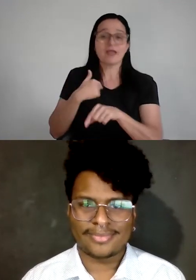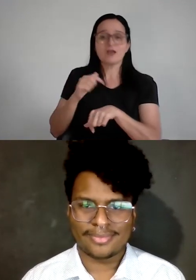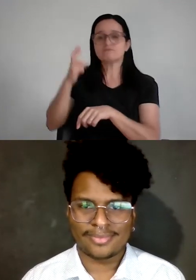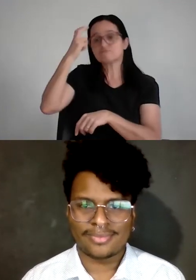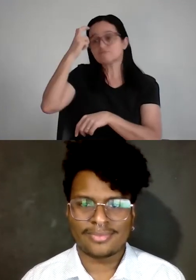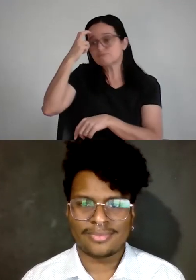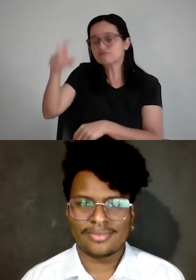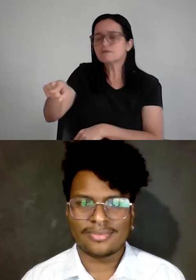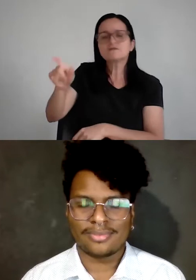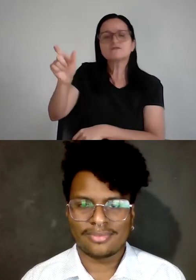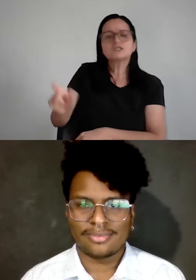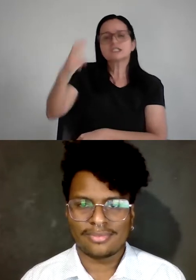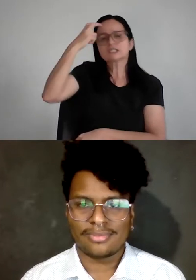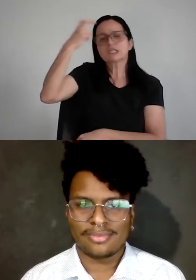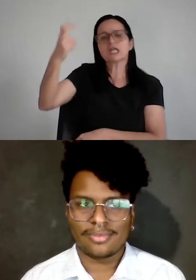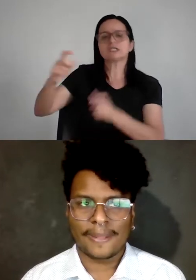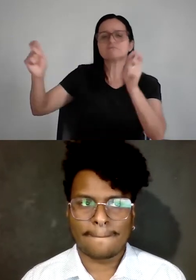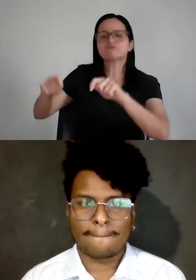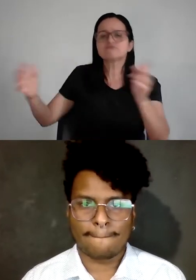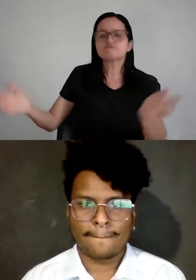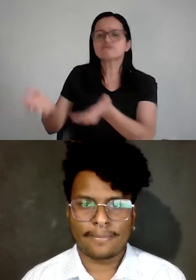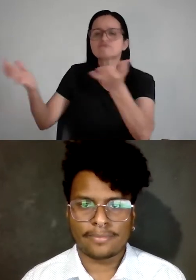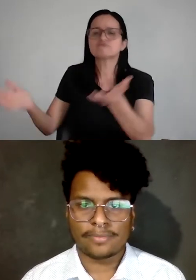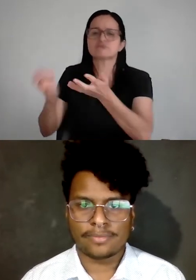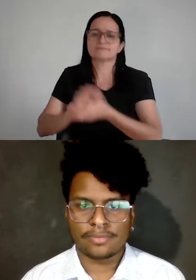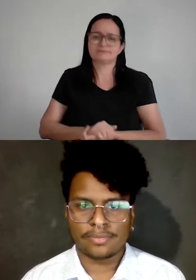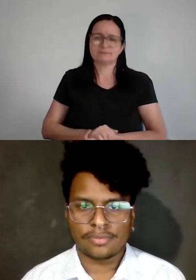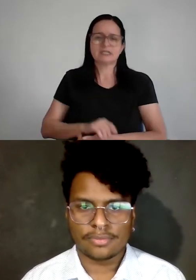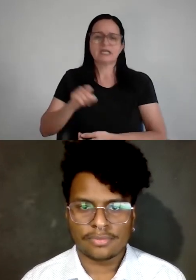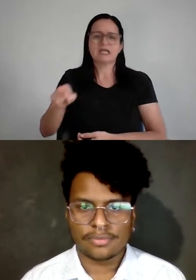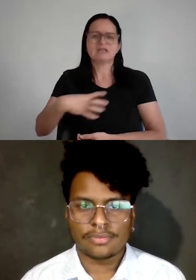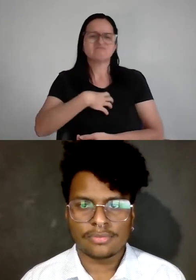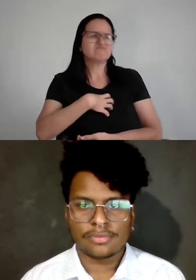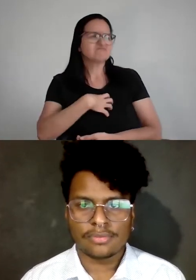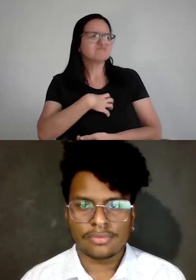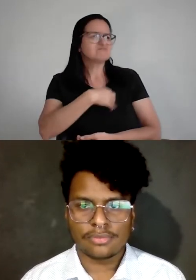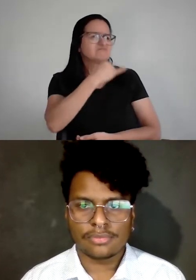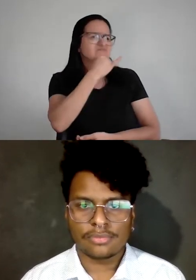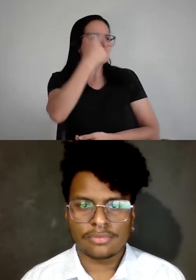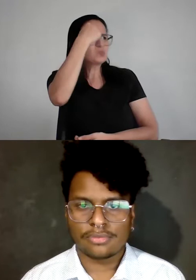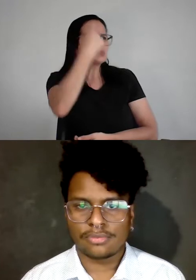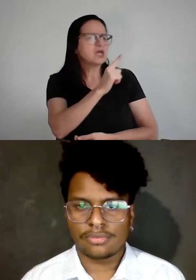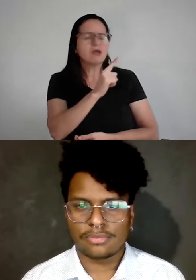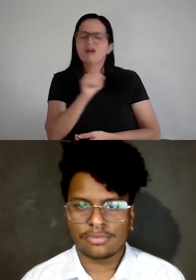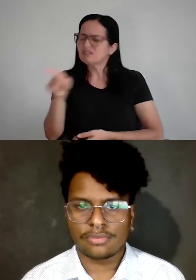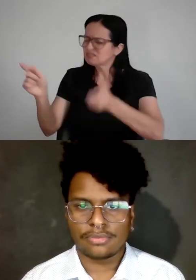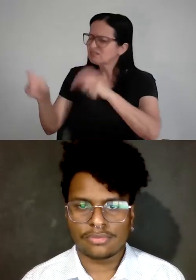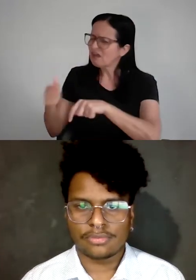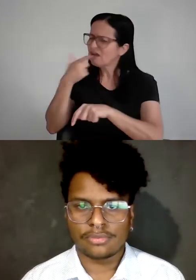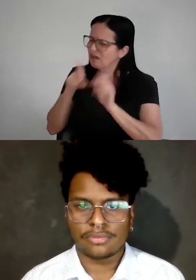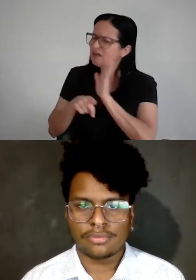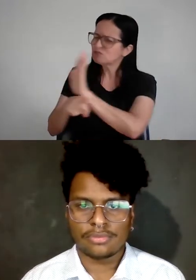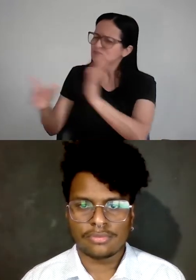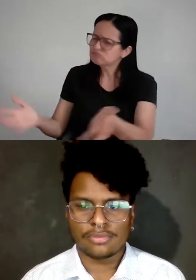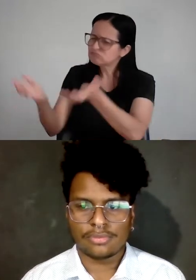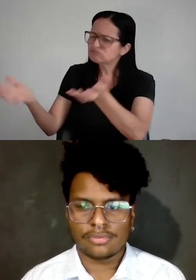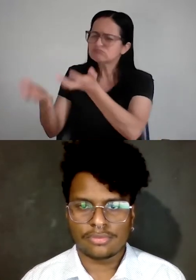capaz, você é isso, você é aquilo, mesmo na hora que ele, ah, eu não consigo, sei, filho, você está com dificuldade, mas você vai conseguir, então tem uma